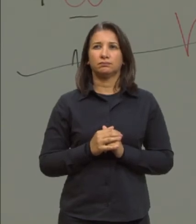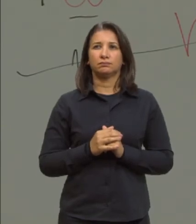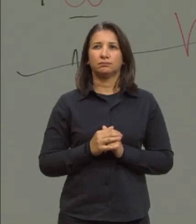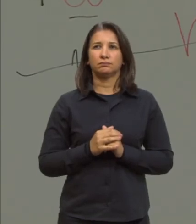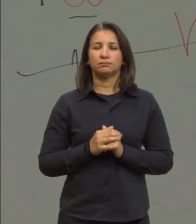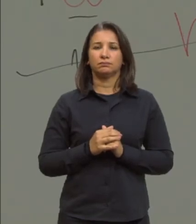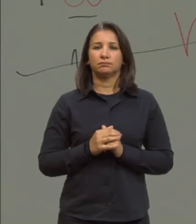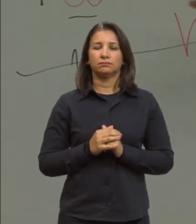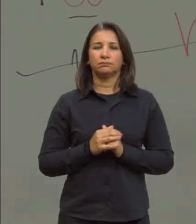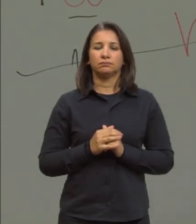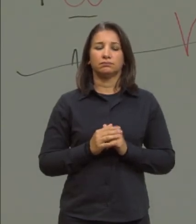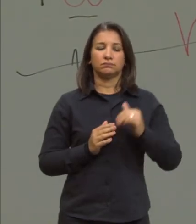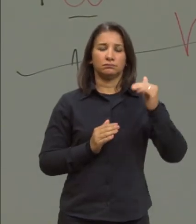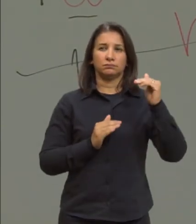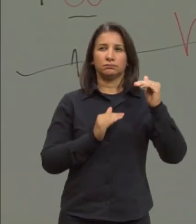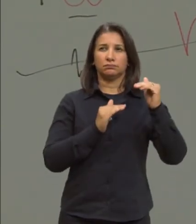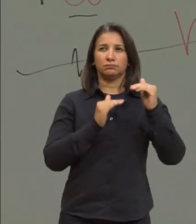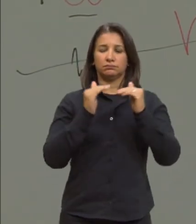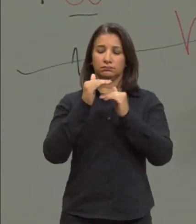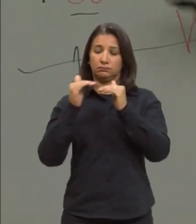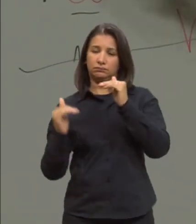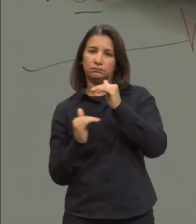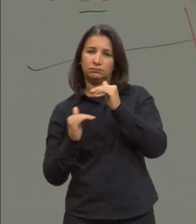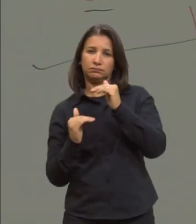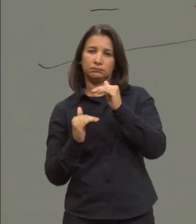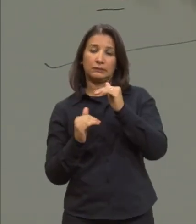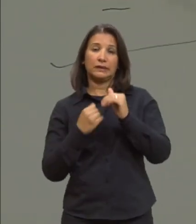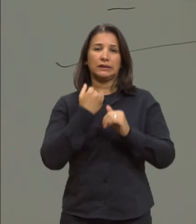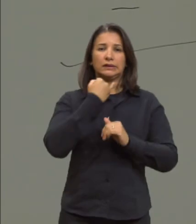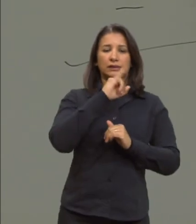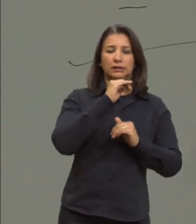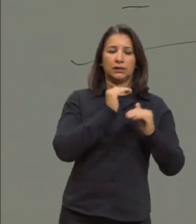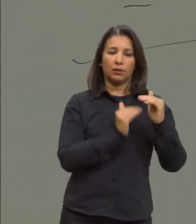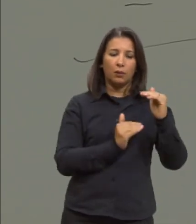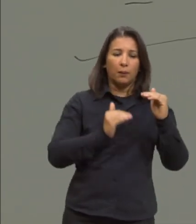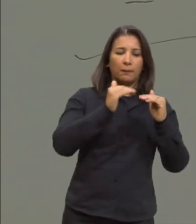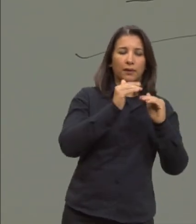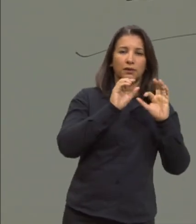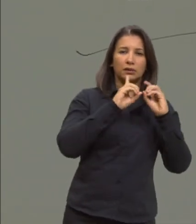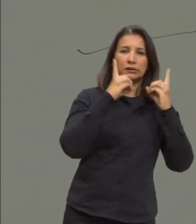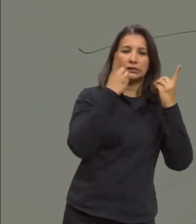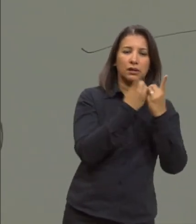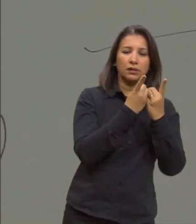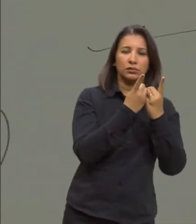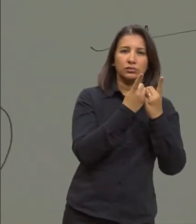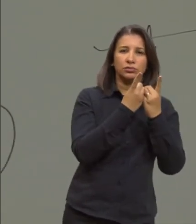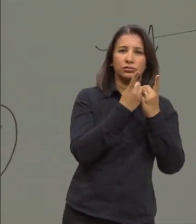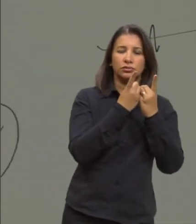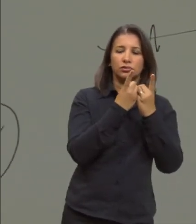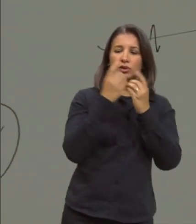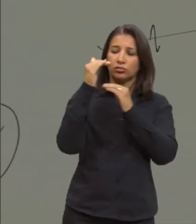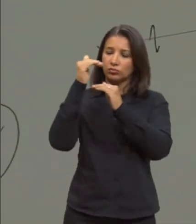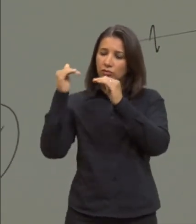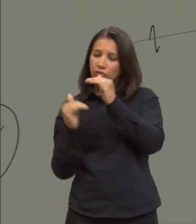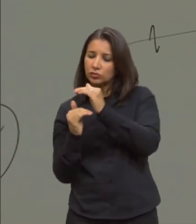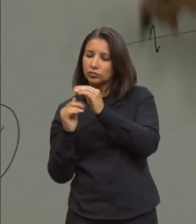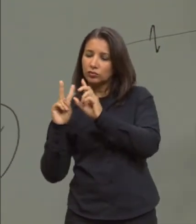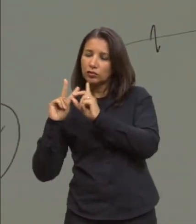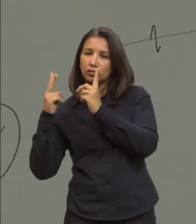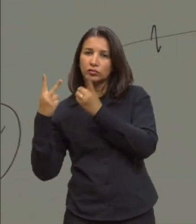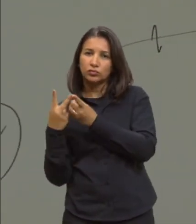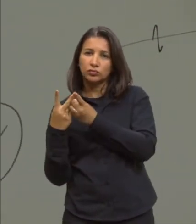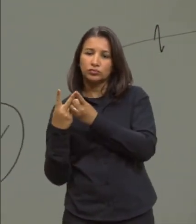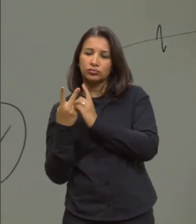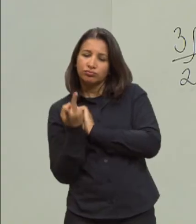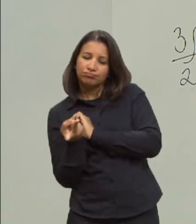proporcional. A de baixo é inversamente proporcional. Então, se eu aumento a densidade, eu diminuo o volume. Se eu aumento o volume, eu